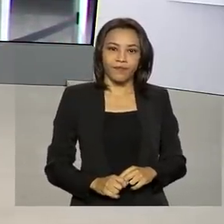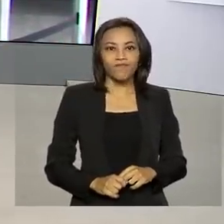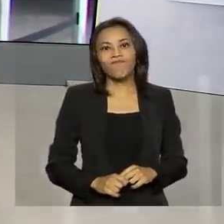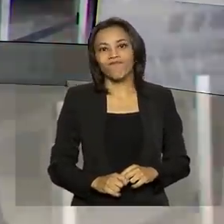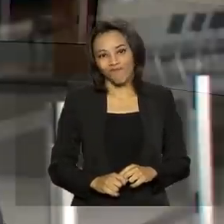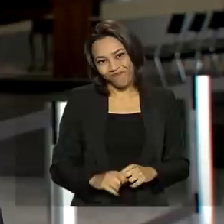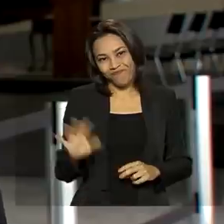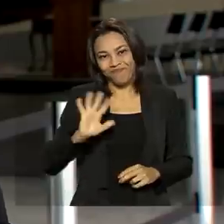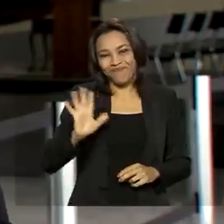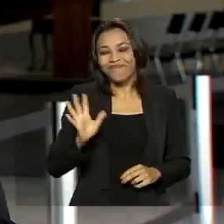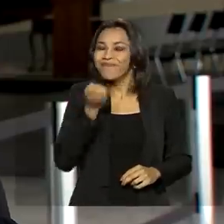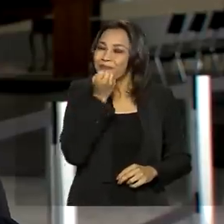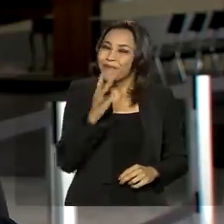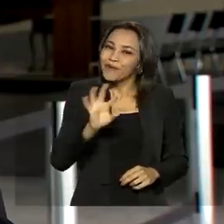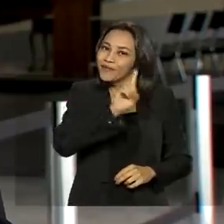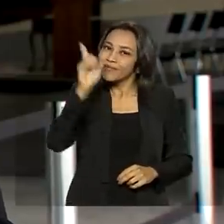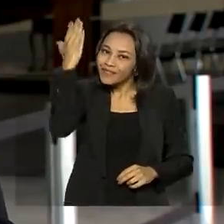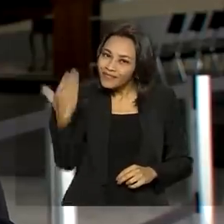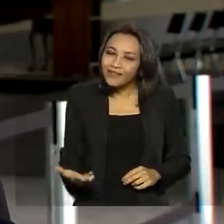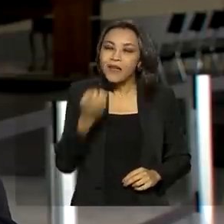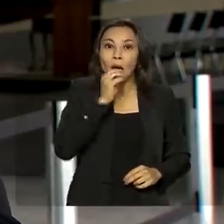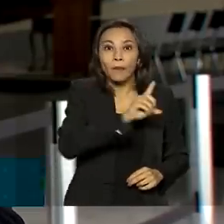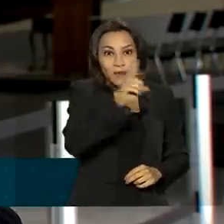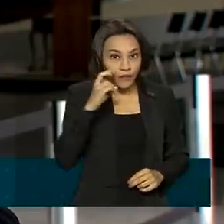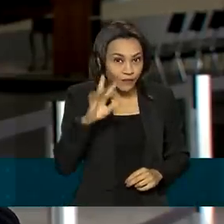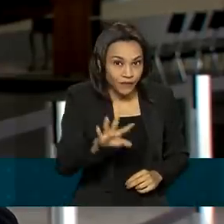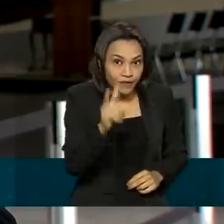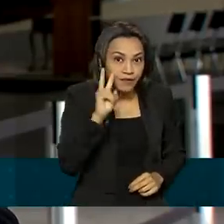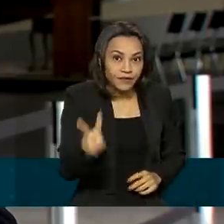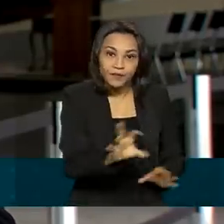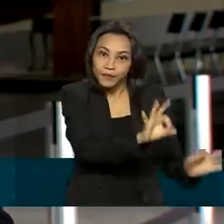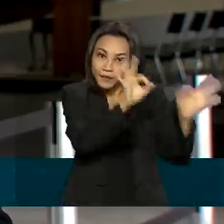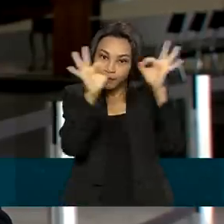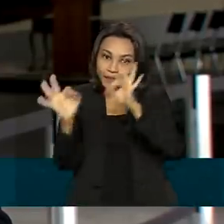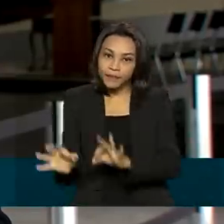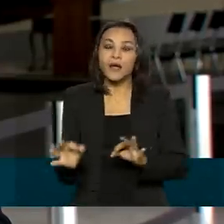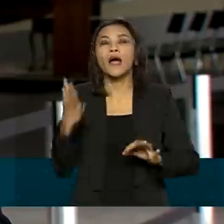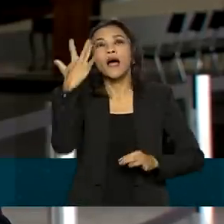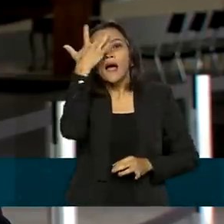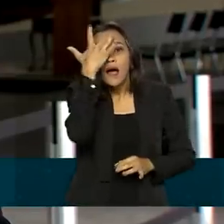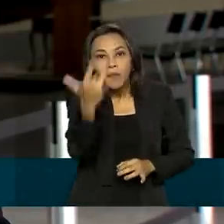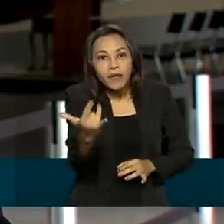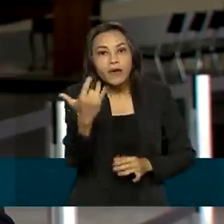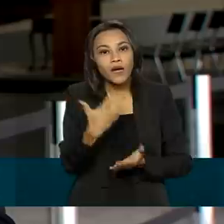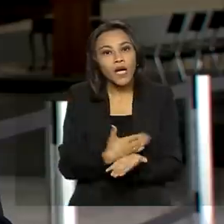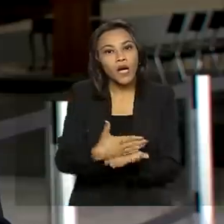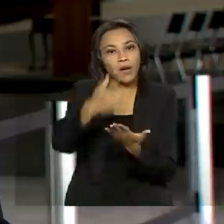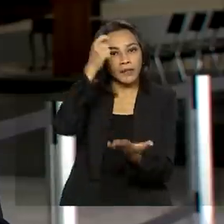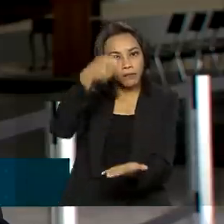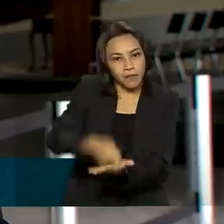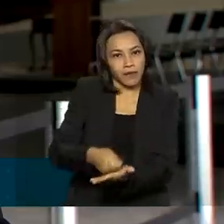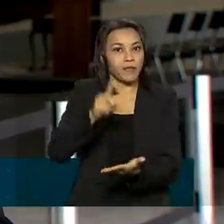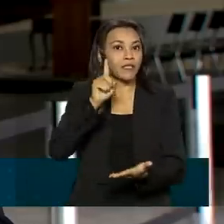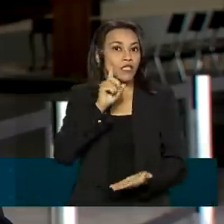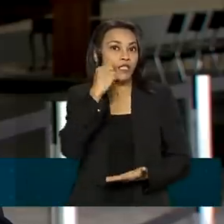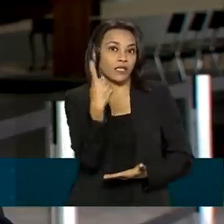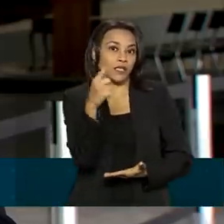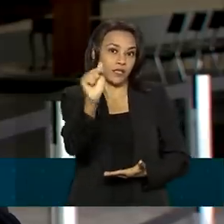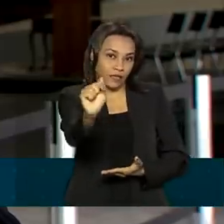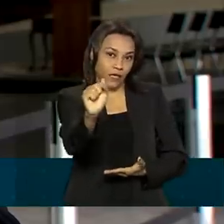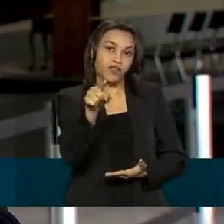Oi, Renata, bom dia para você. Bom dia a todos que nos acompanham. Olha, esses pagamentos, eles começam a partir de amanhã, dia 17. Como vocês vão poder